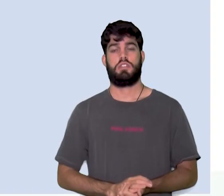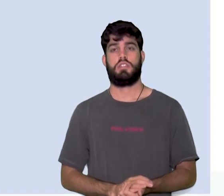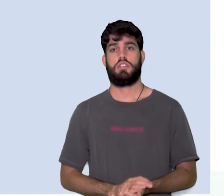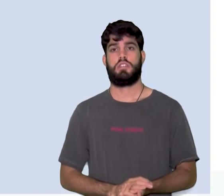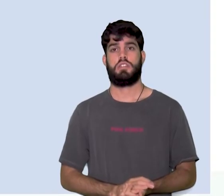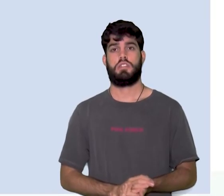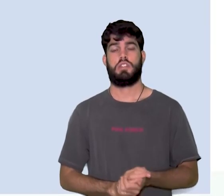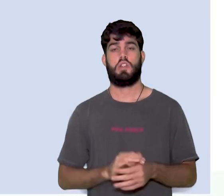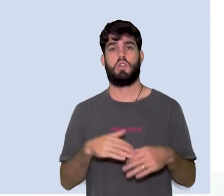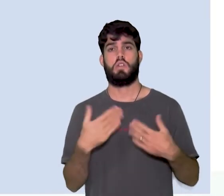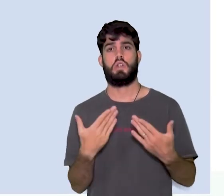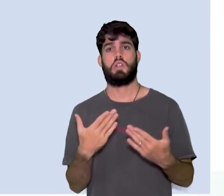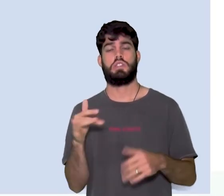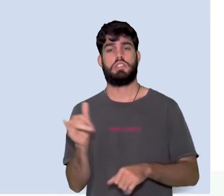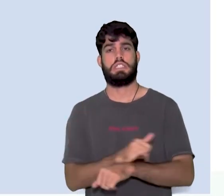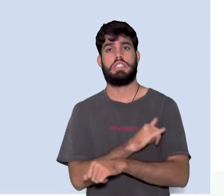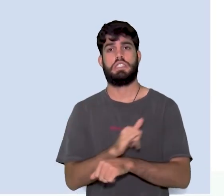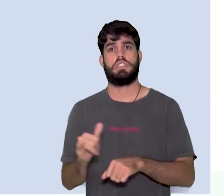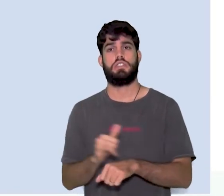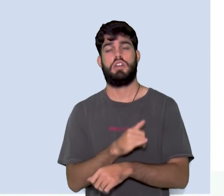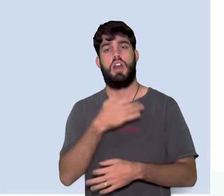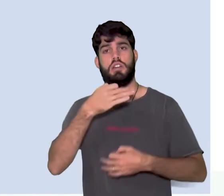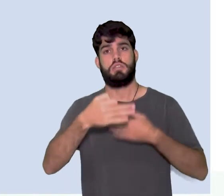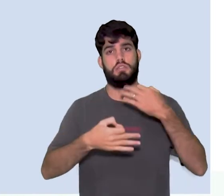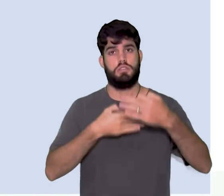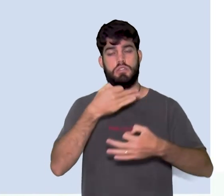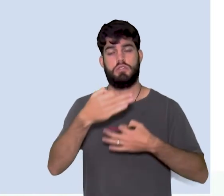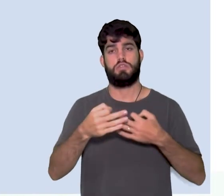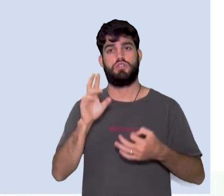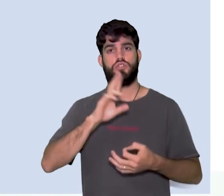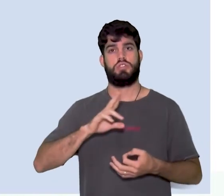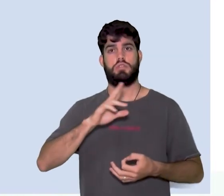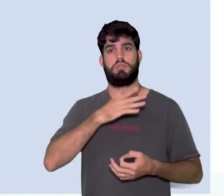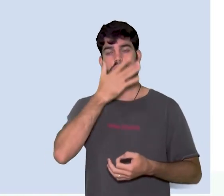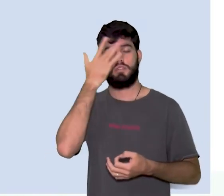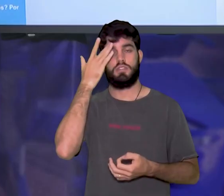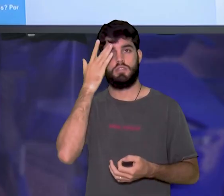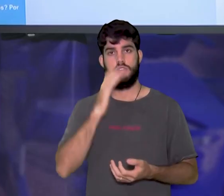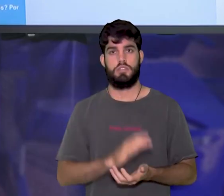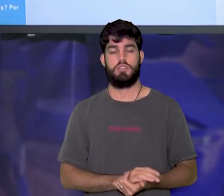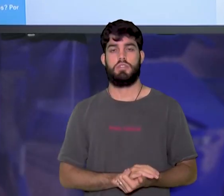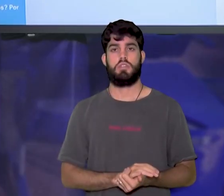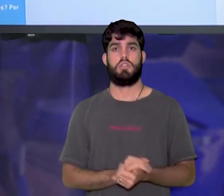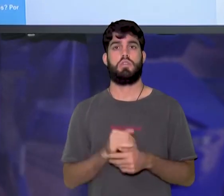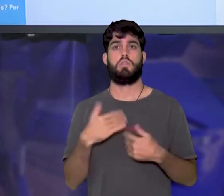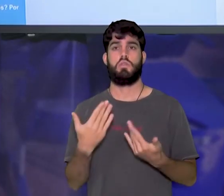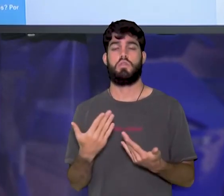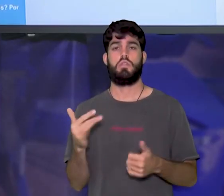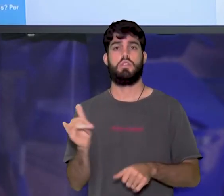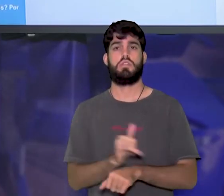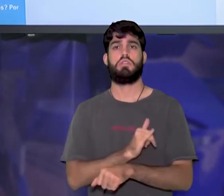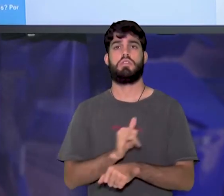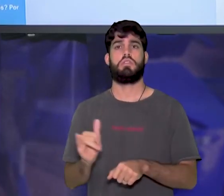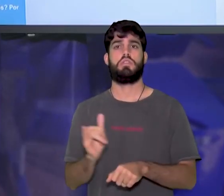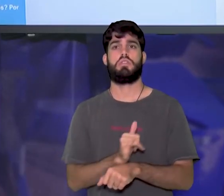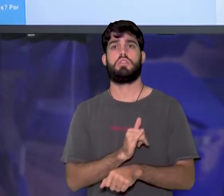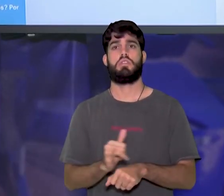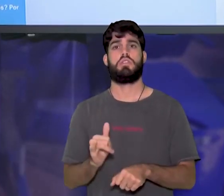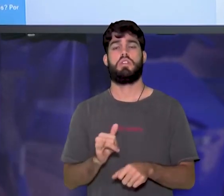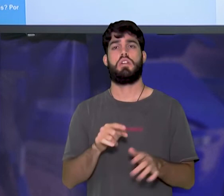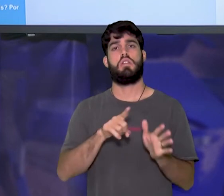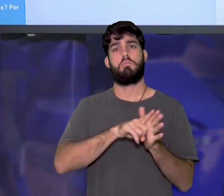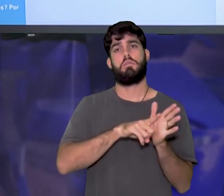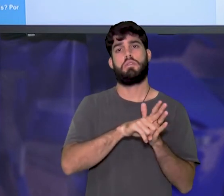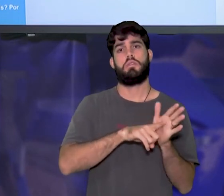Que estratégias argumentativas foram usadas pelos debatedores? Quais foram as estratégias? Ah, foi uma pesquisa que eu